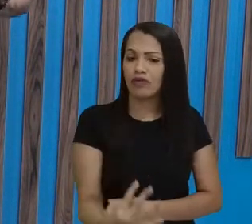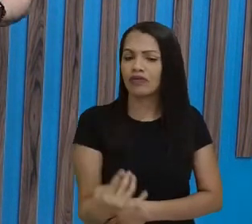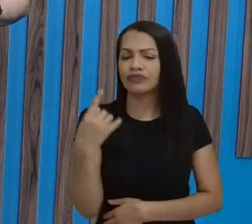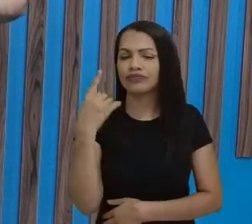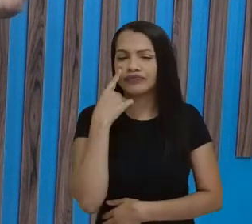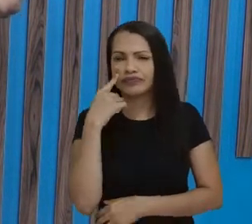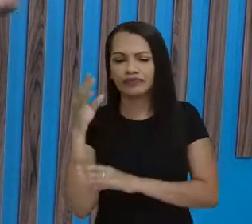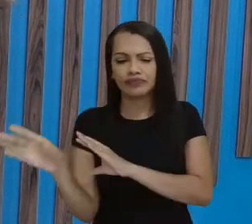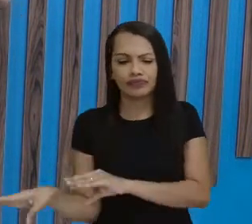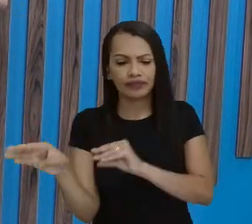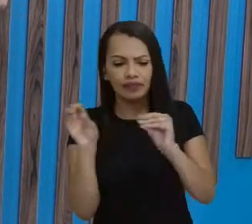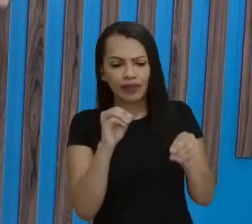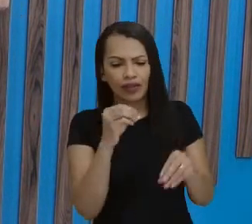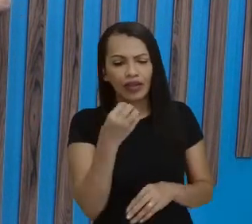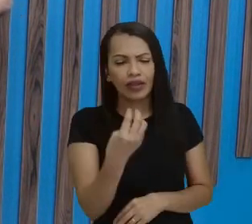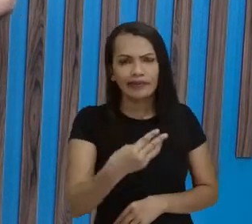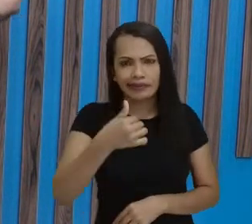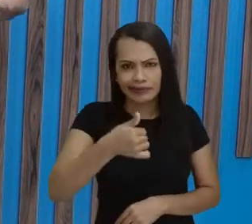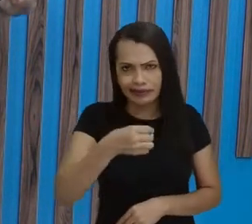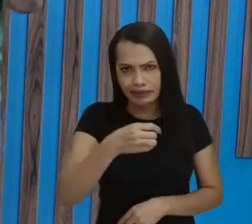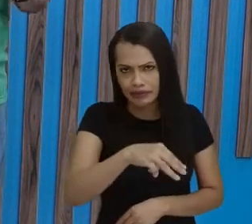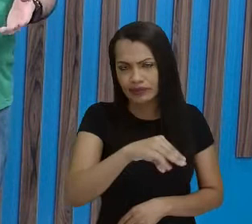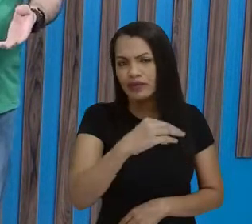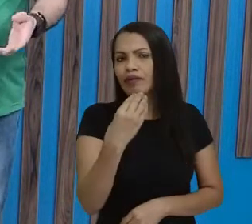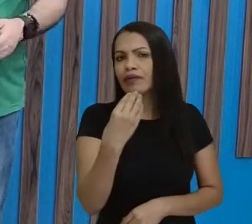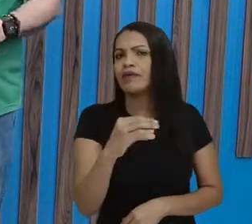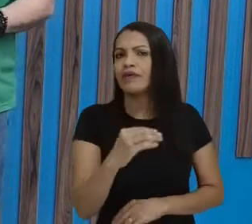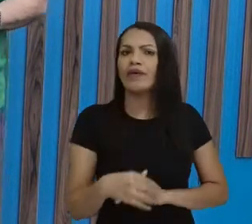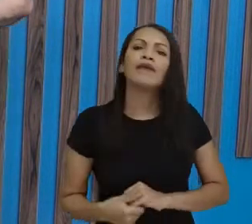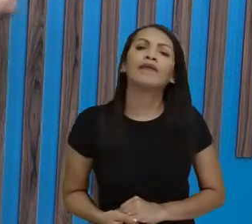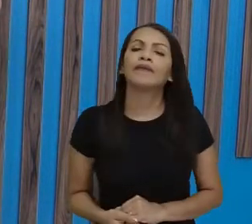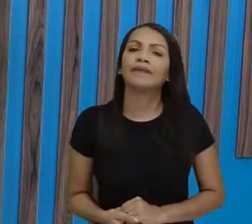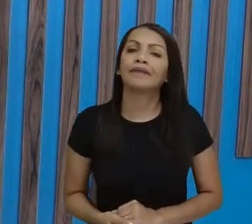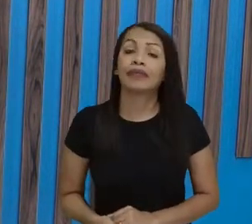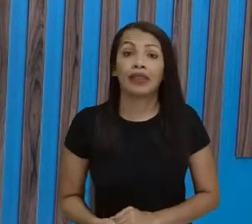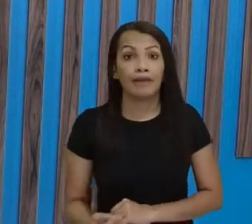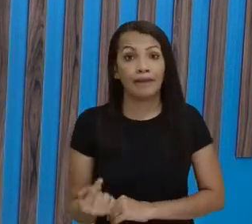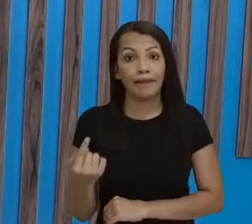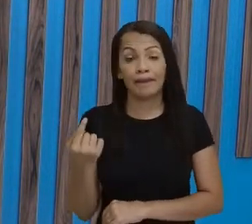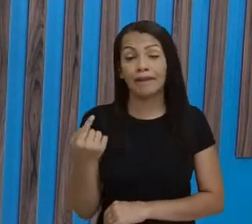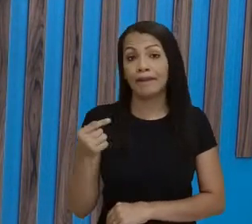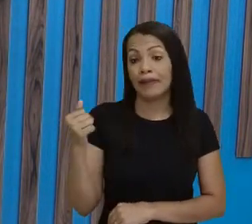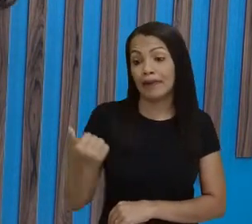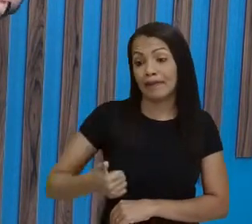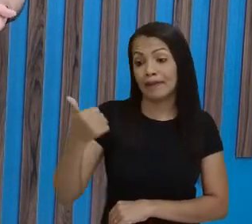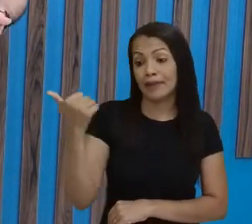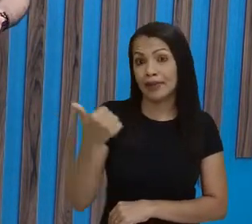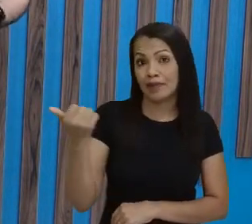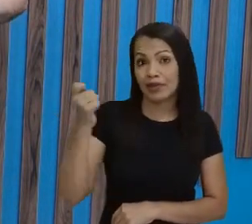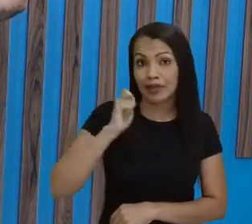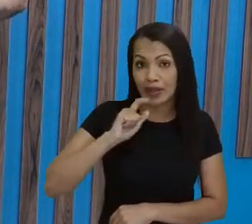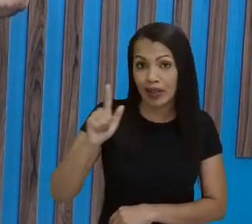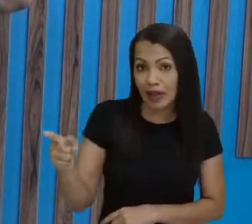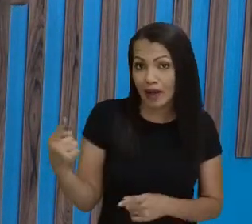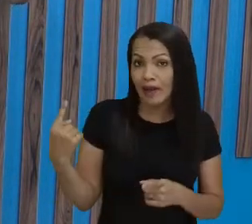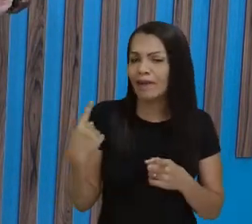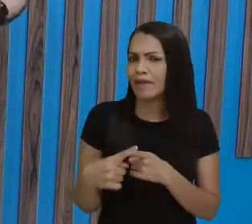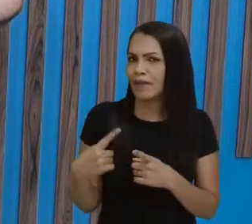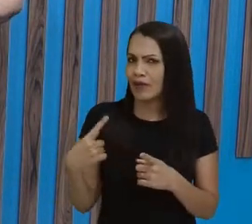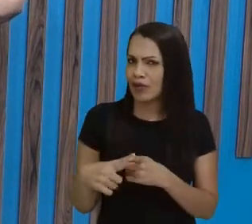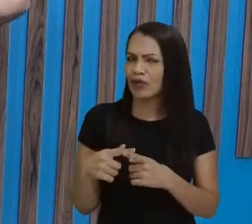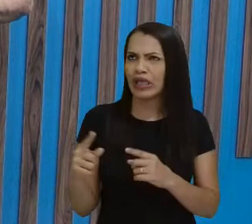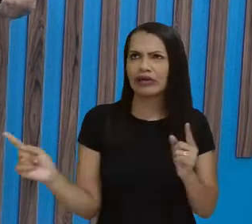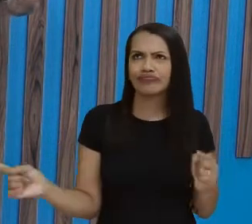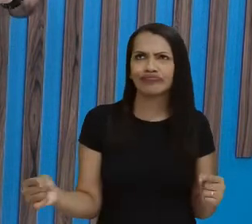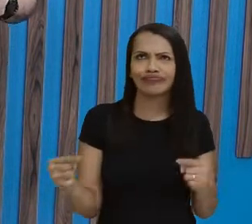de março, né, de 1964, dia 1º de abril é uma data, né, é, assim, não tão agradável, porque geralmente se